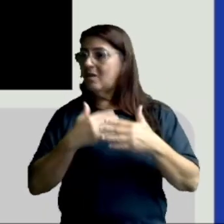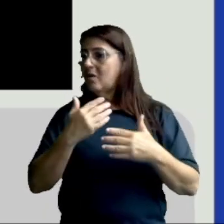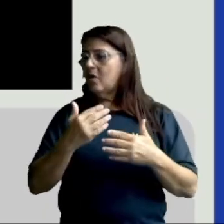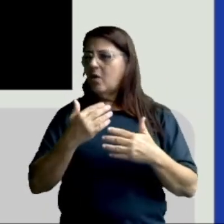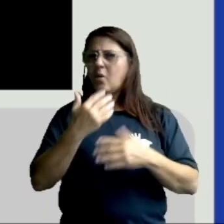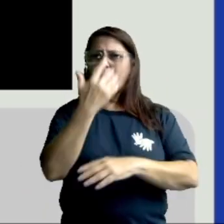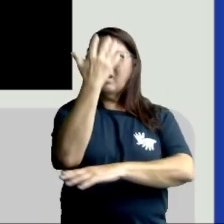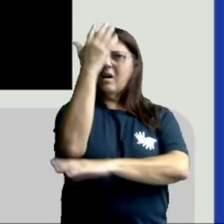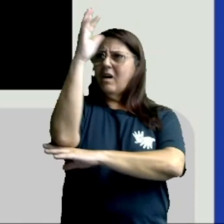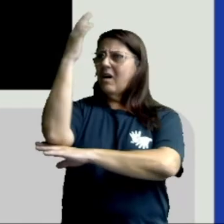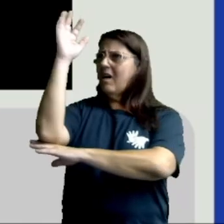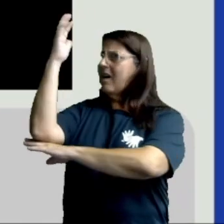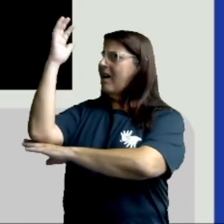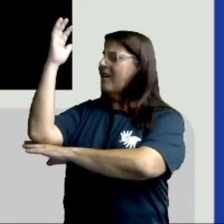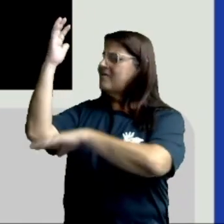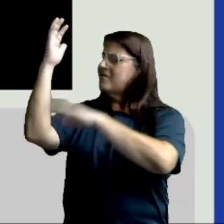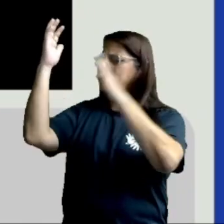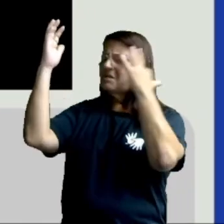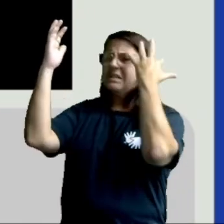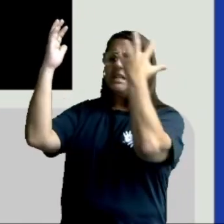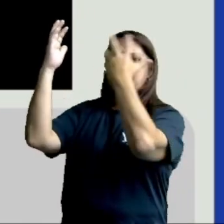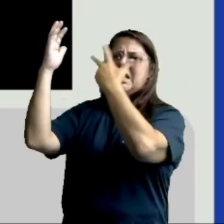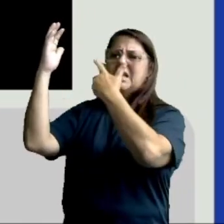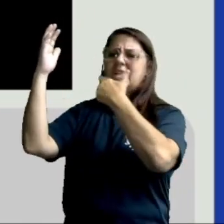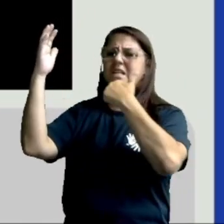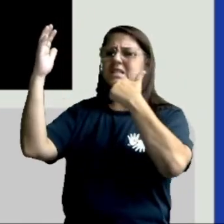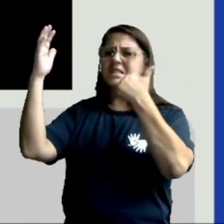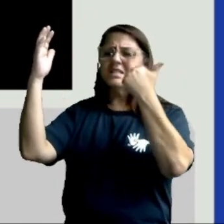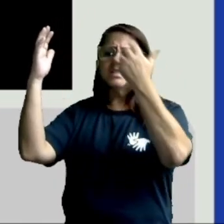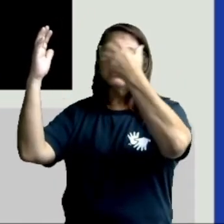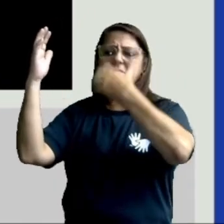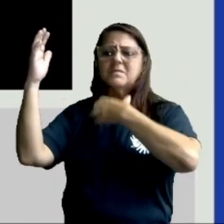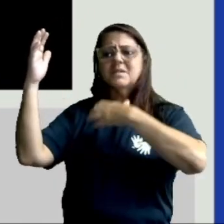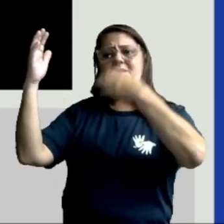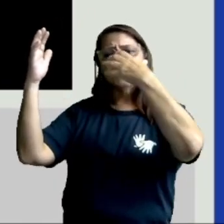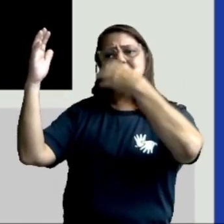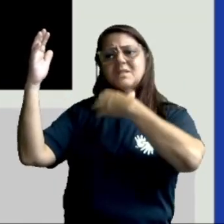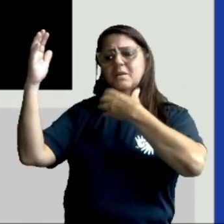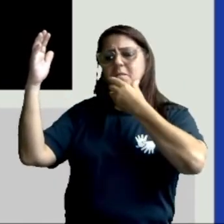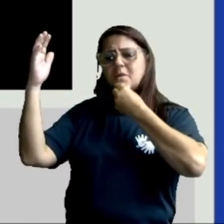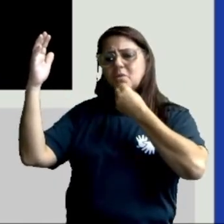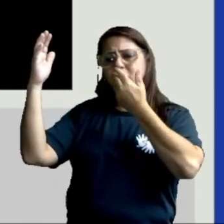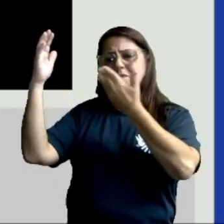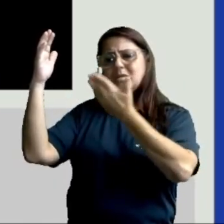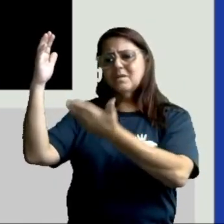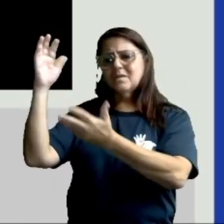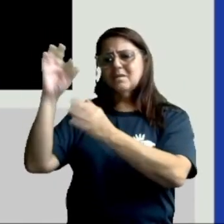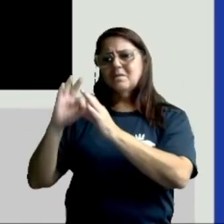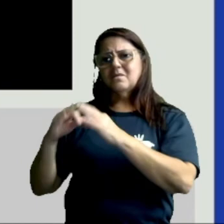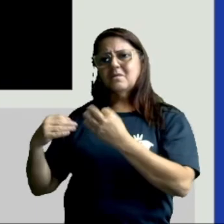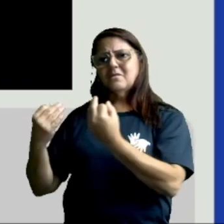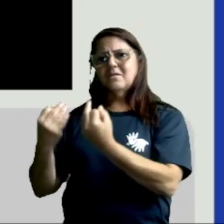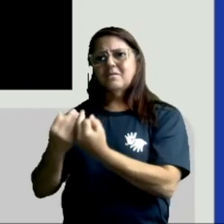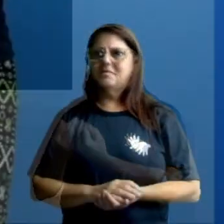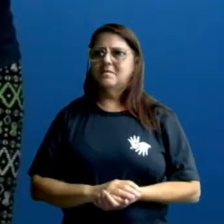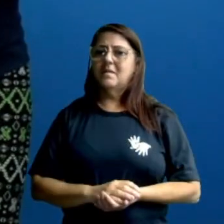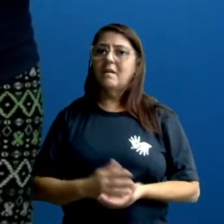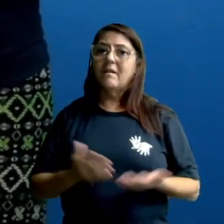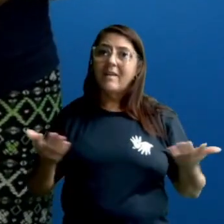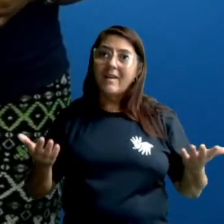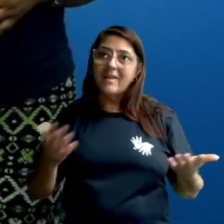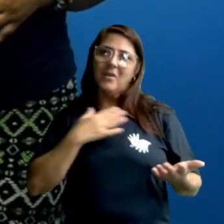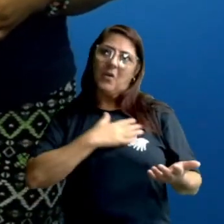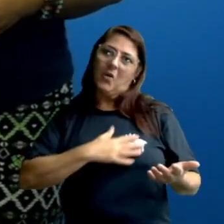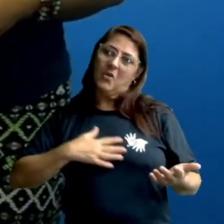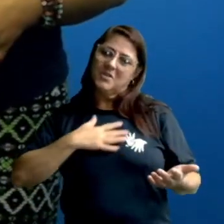uma linda e grande árvore, dando saborosas maçãs para o menino e sua família. E